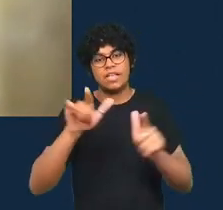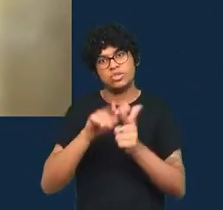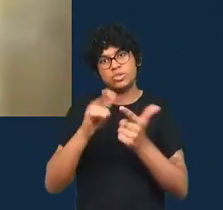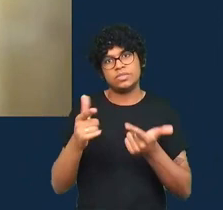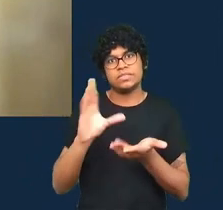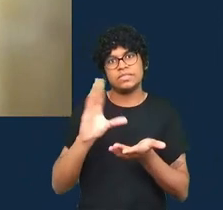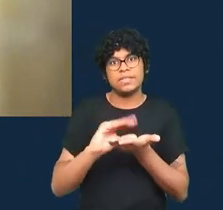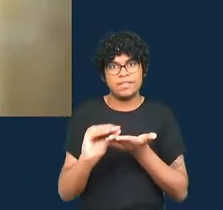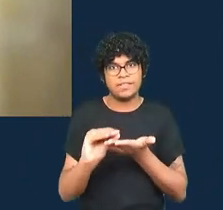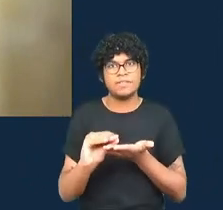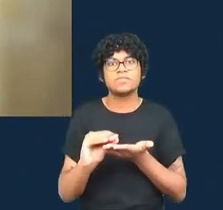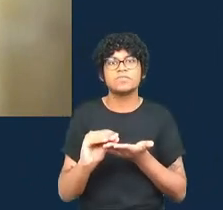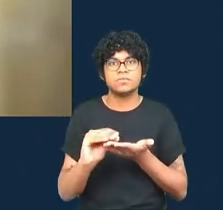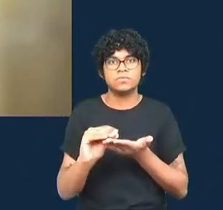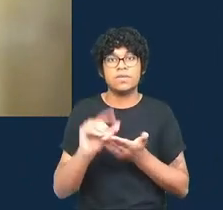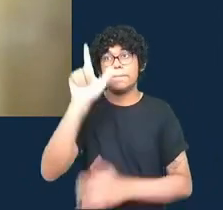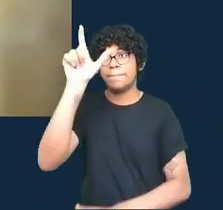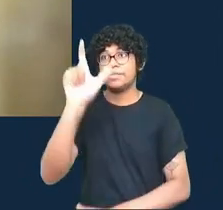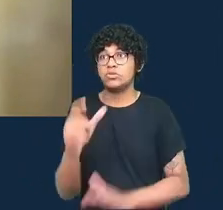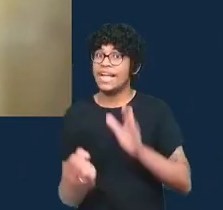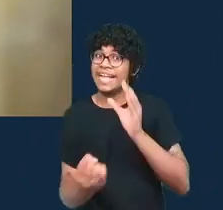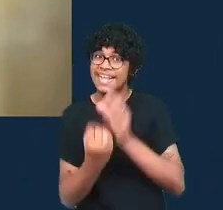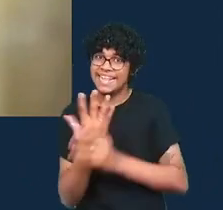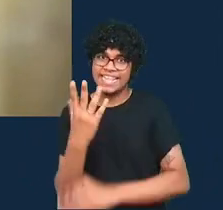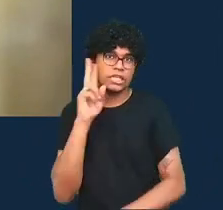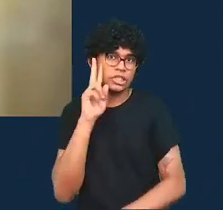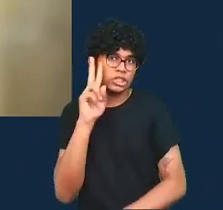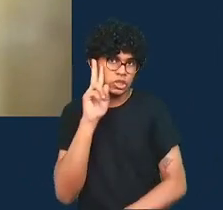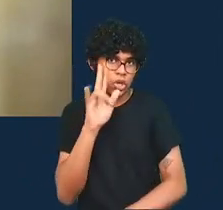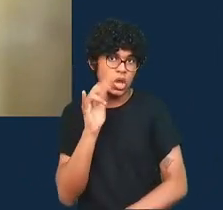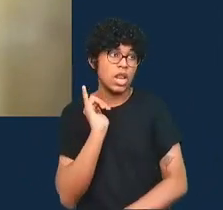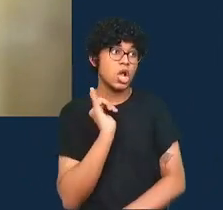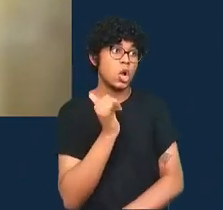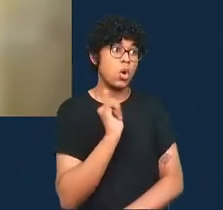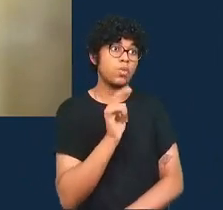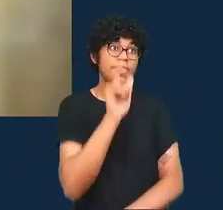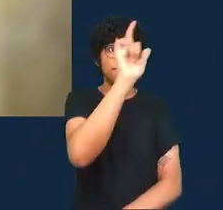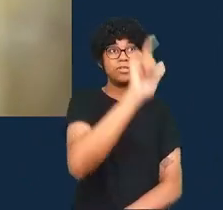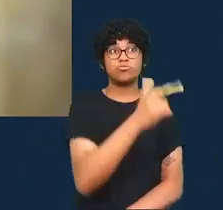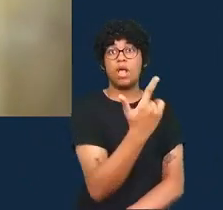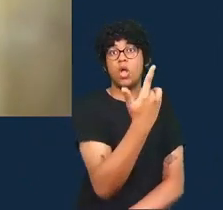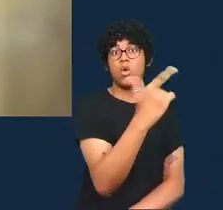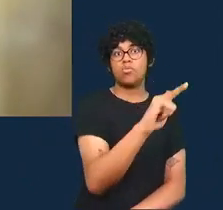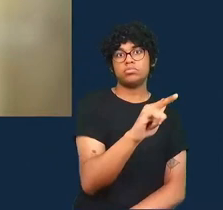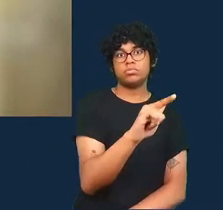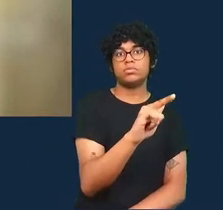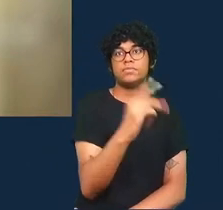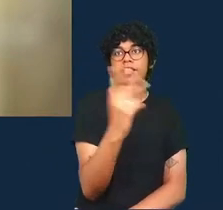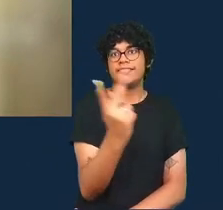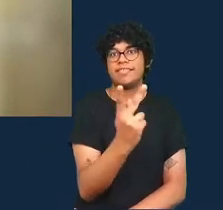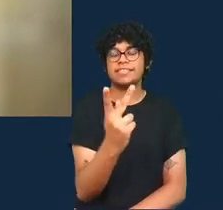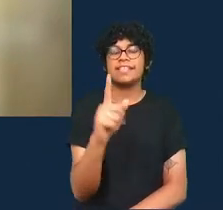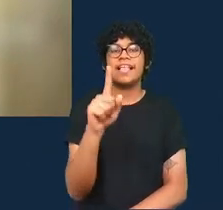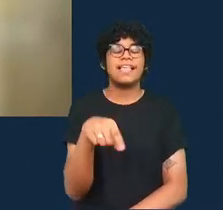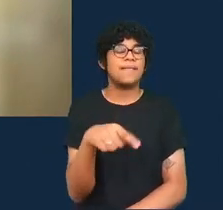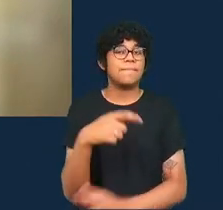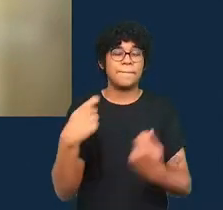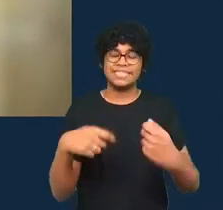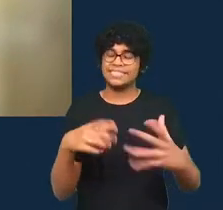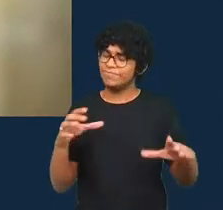alguém produz uma história que vai ser contada por outra pessoa e isso exige um nível de